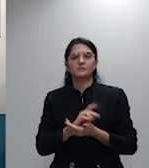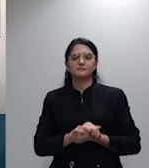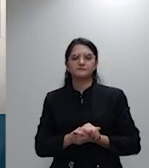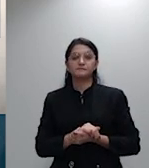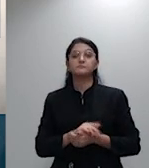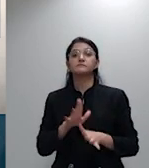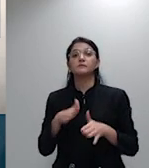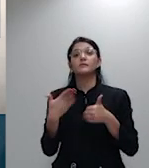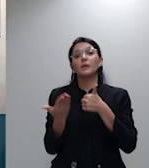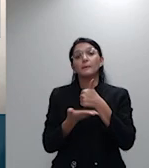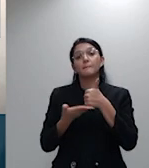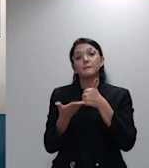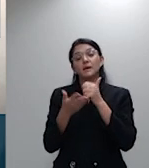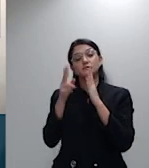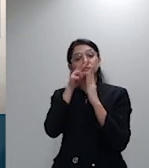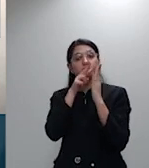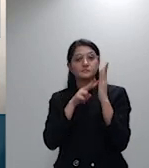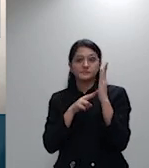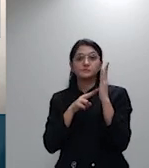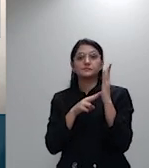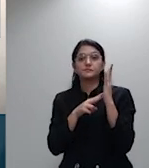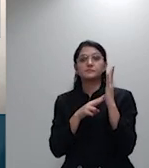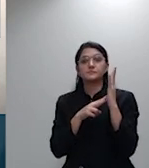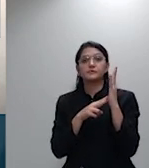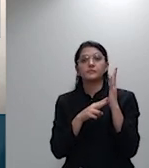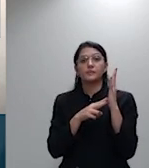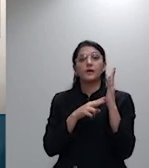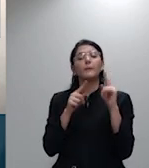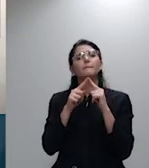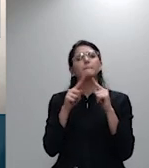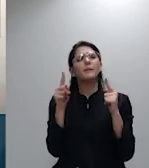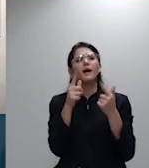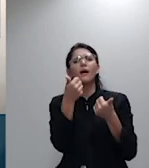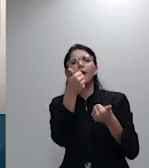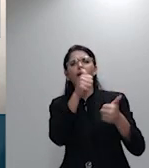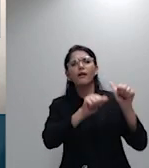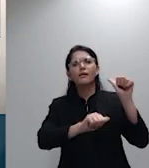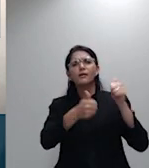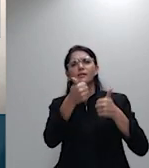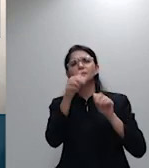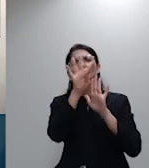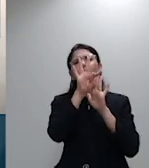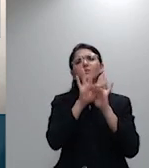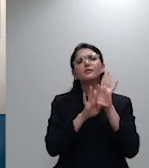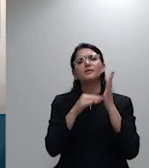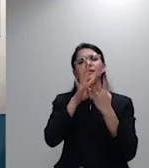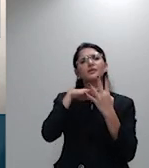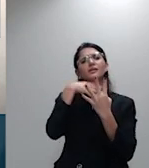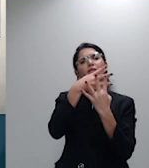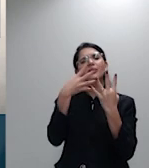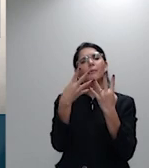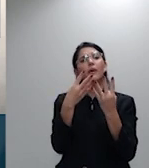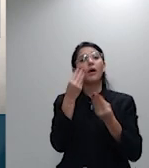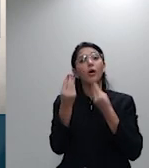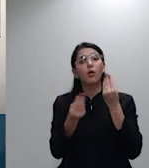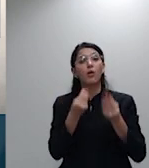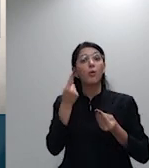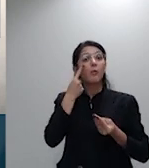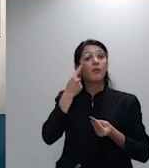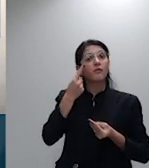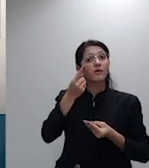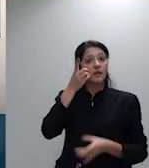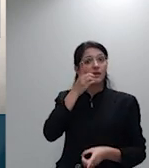mas analisando-se essas tabelas pode-se constatar que os planos com os menores índices são os que